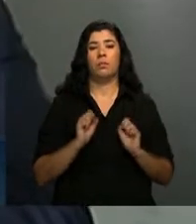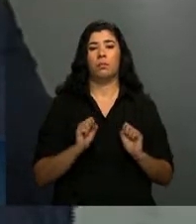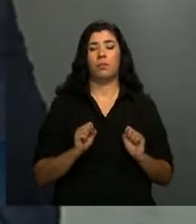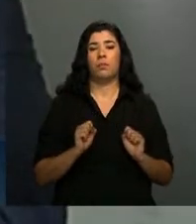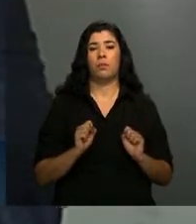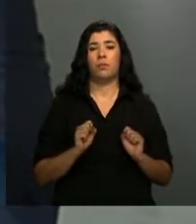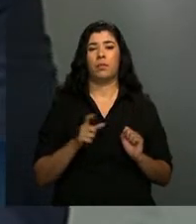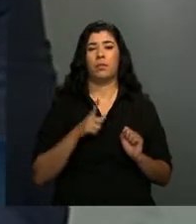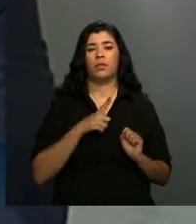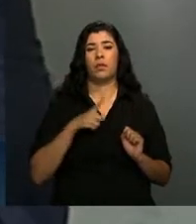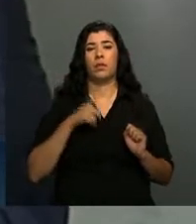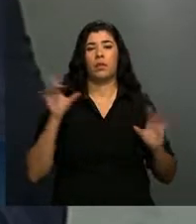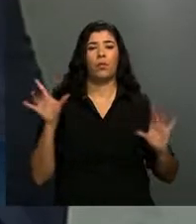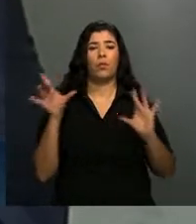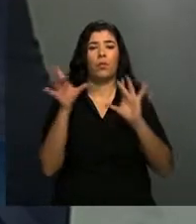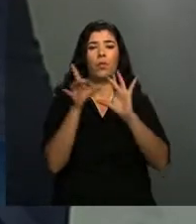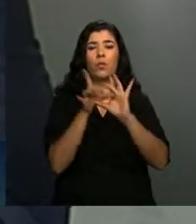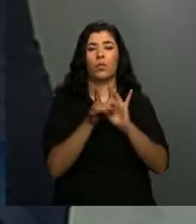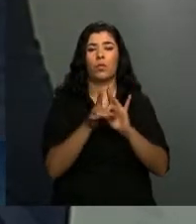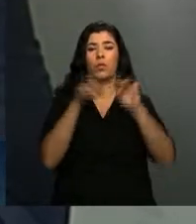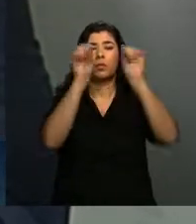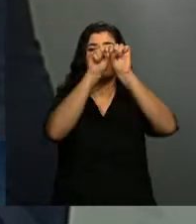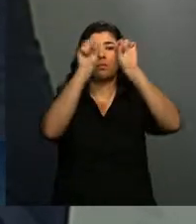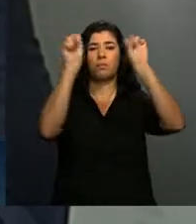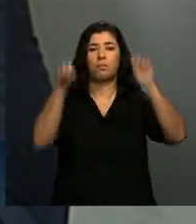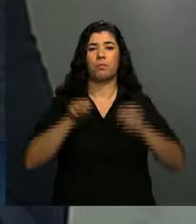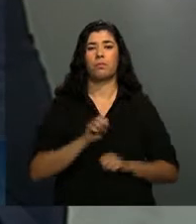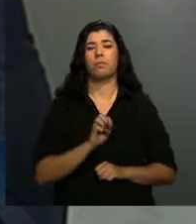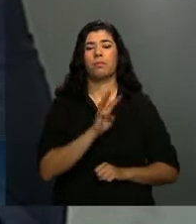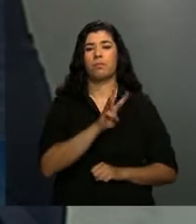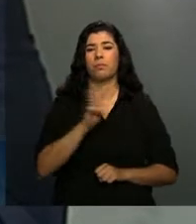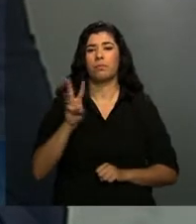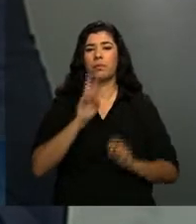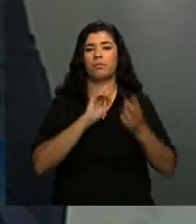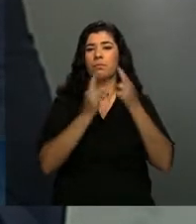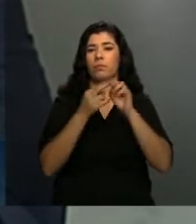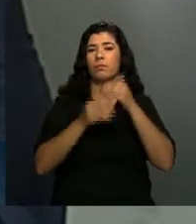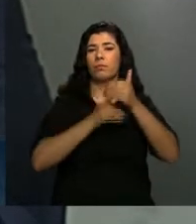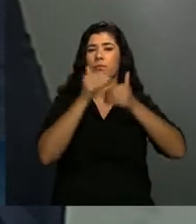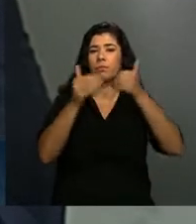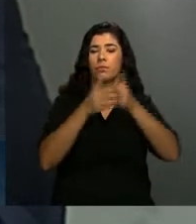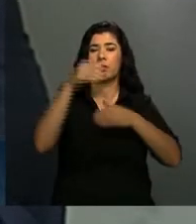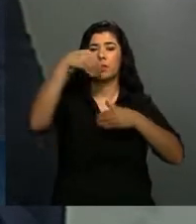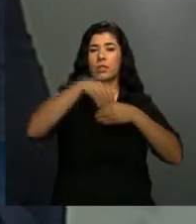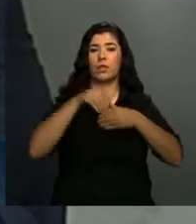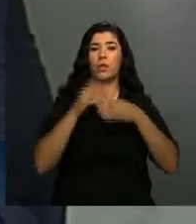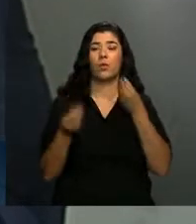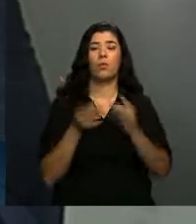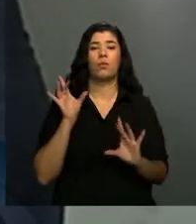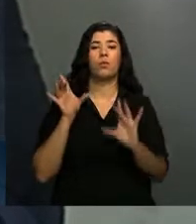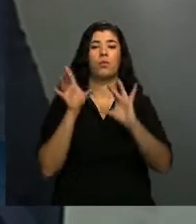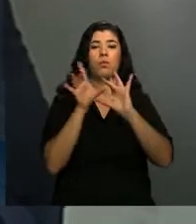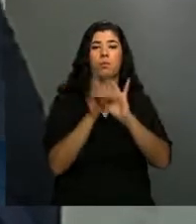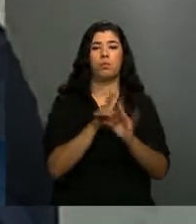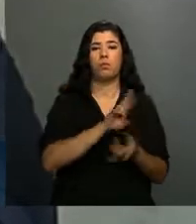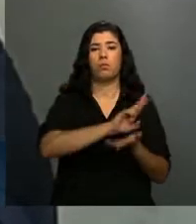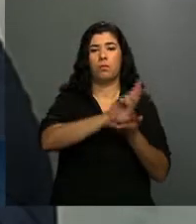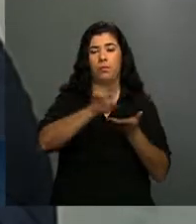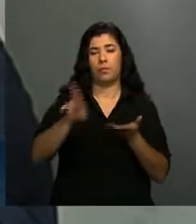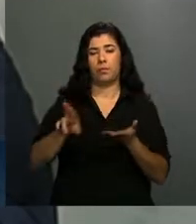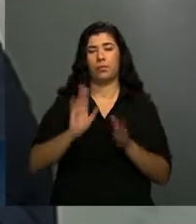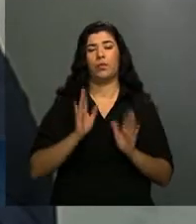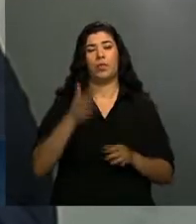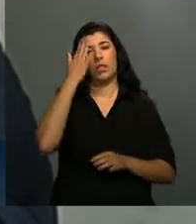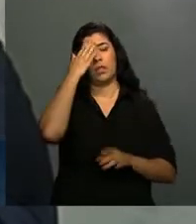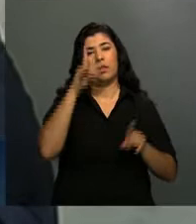uma rede de sistemas um pouco mais avançada do ponto de vista da integração. Além disso, sabemos